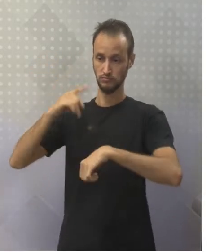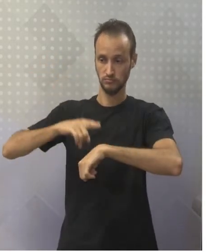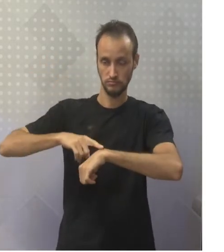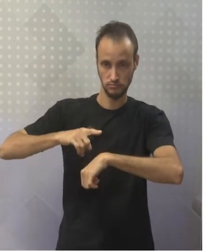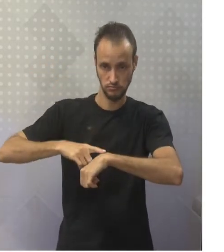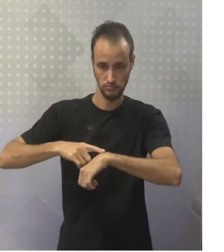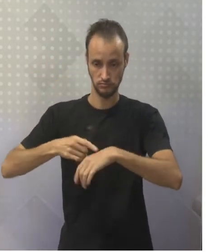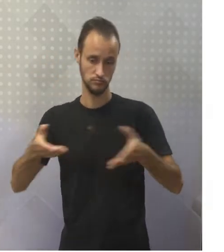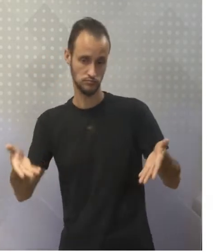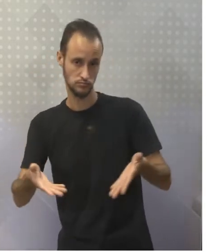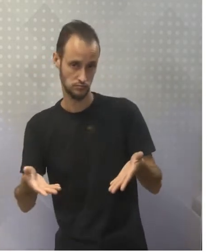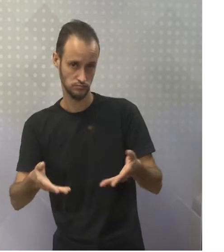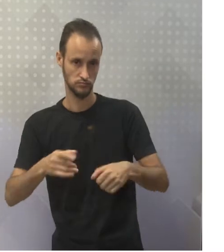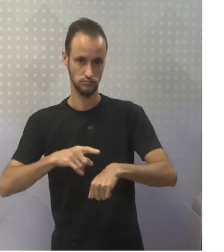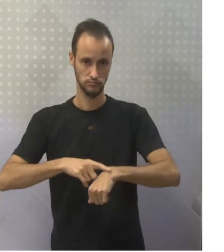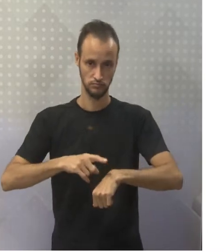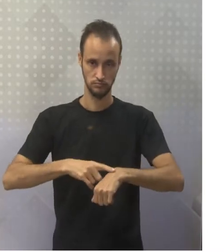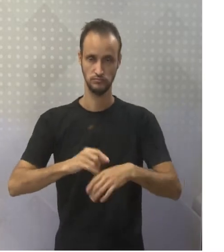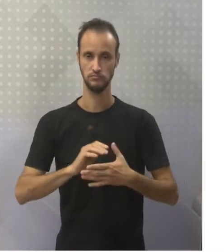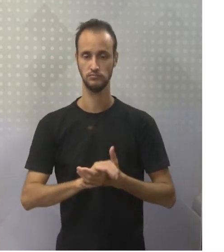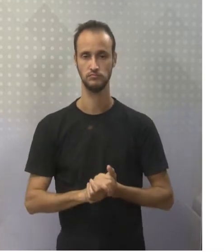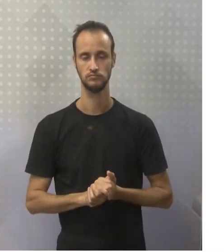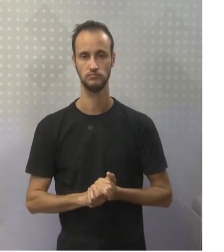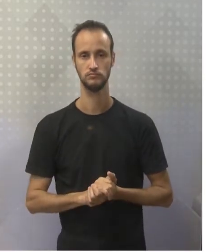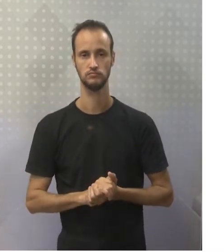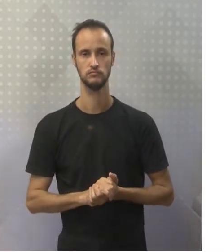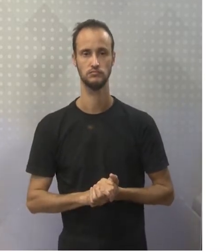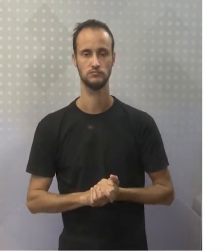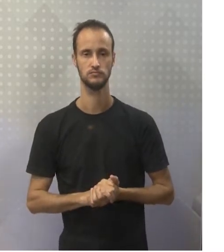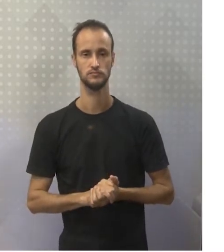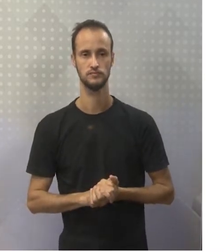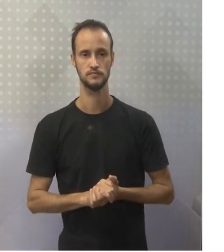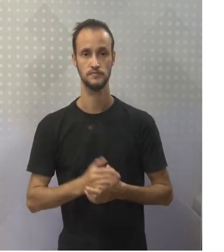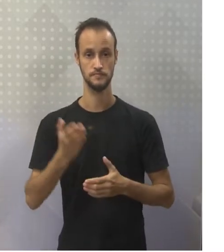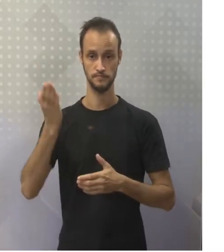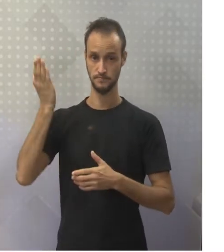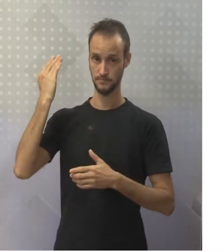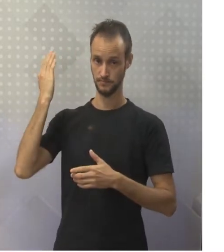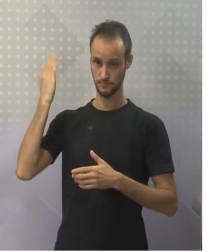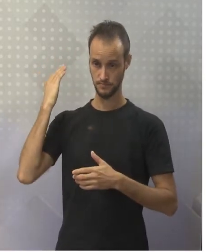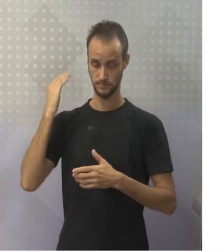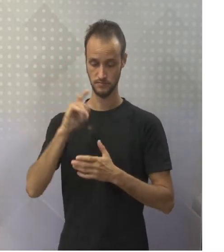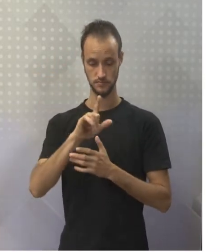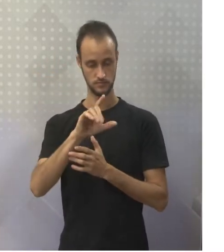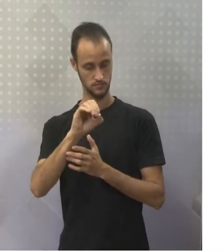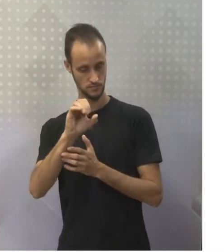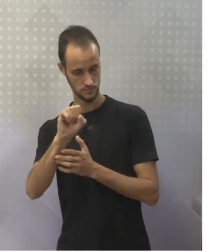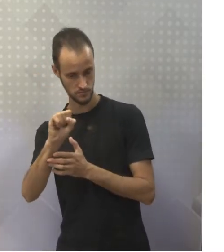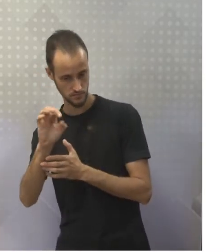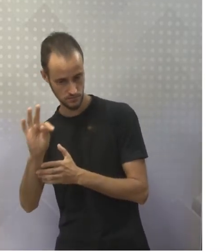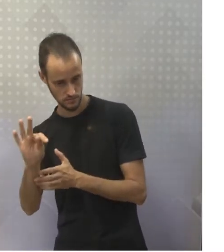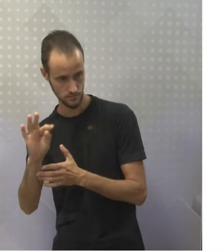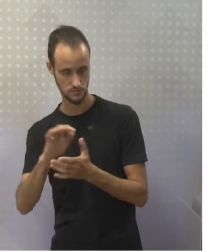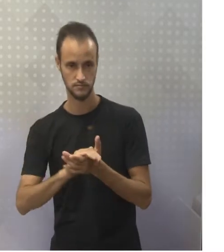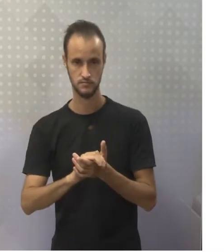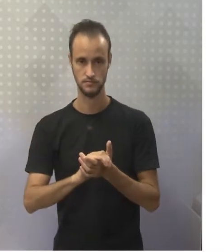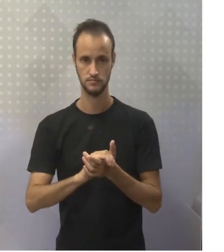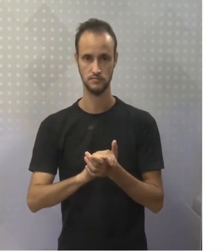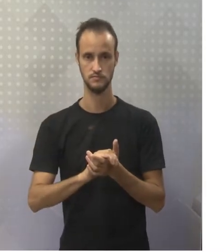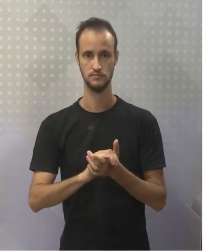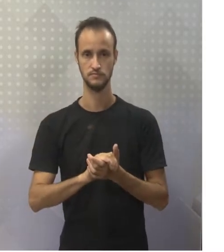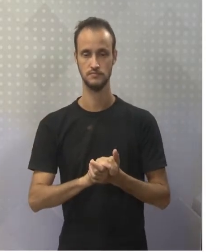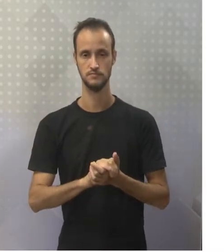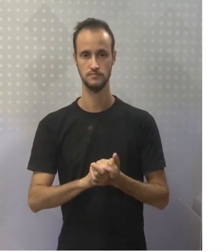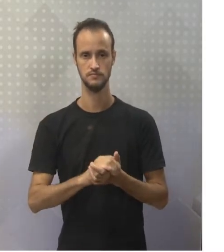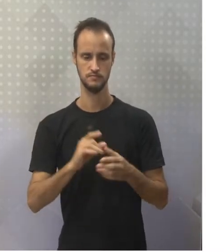que é o verbo perder, está no infinitivo. No passado seria lost, e no participio, lost. Como